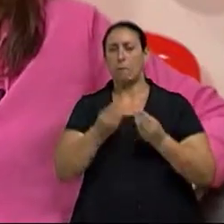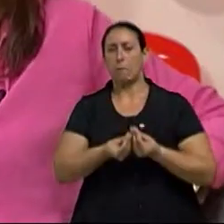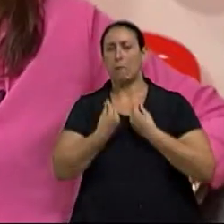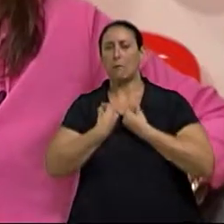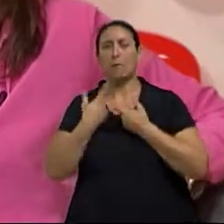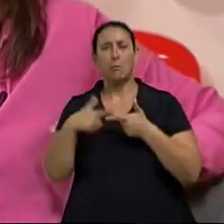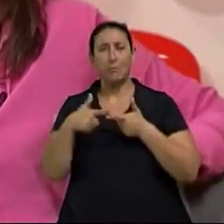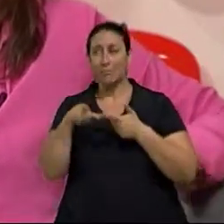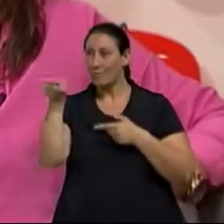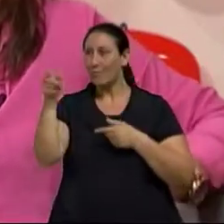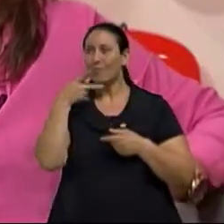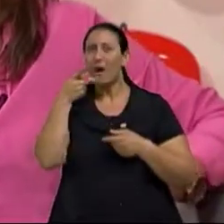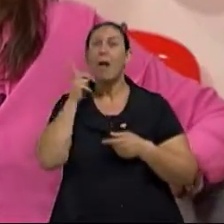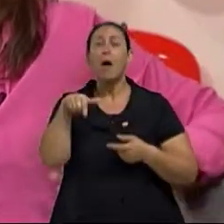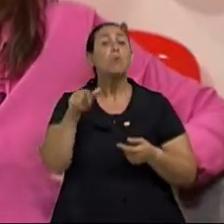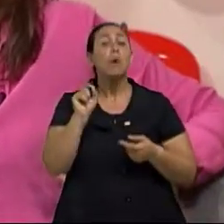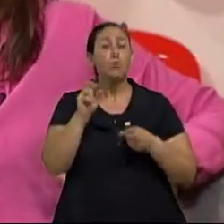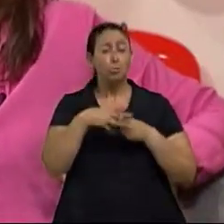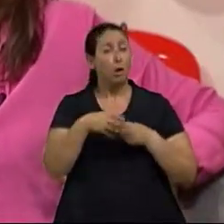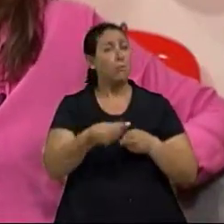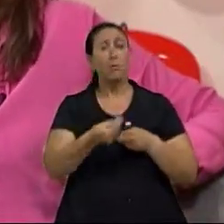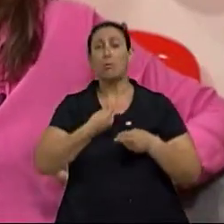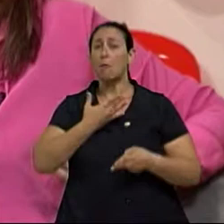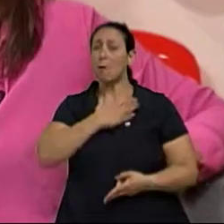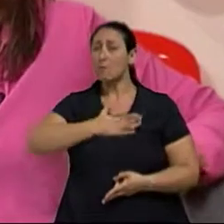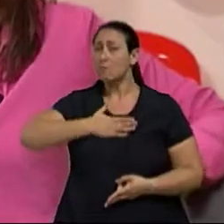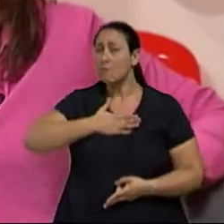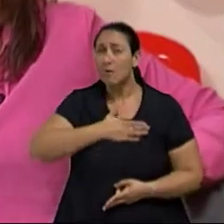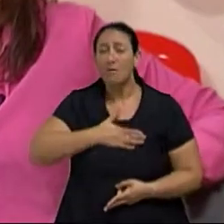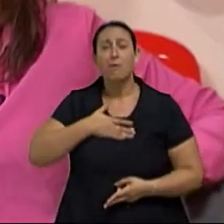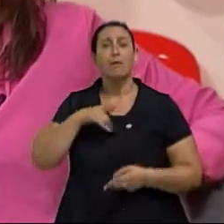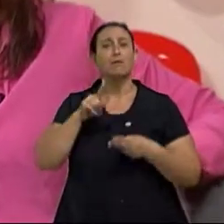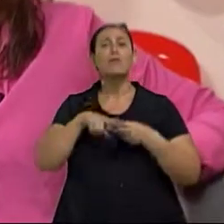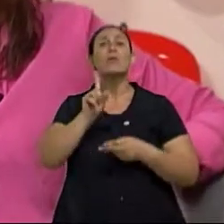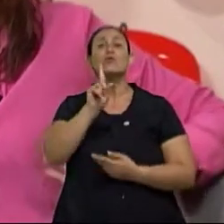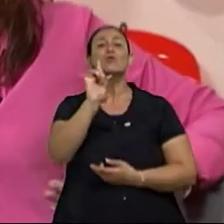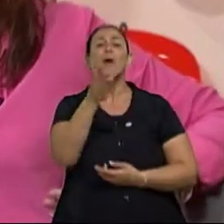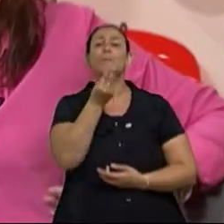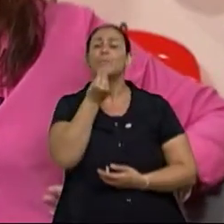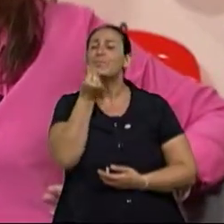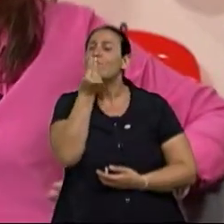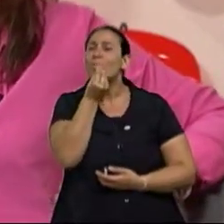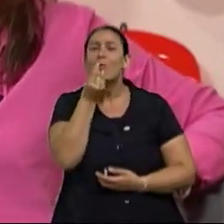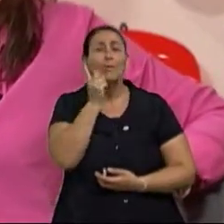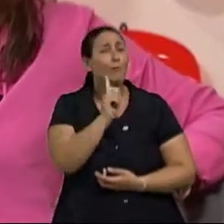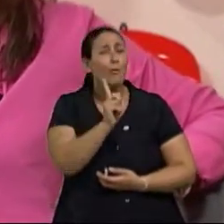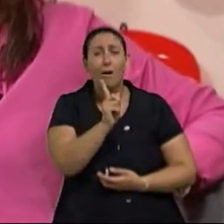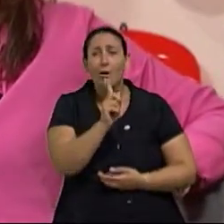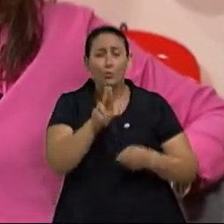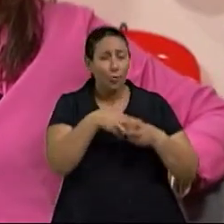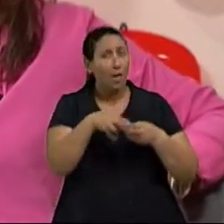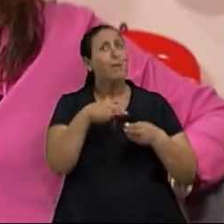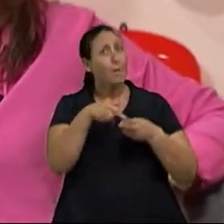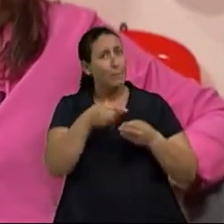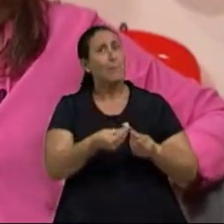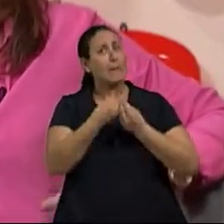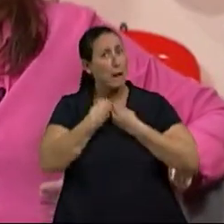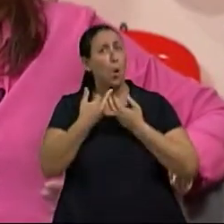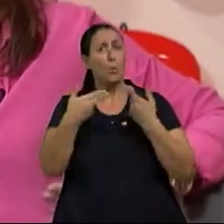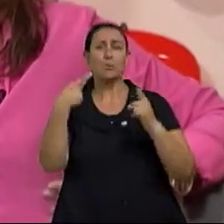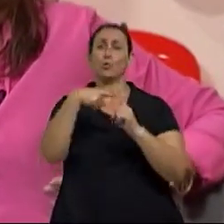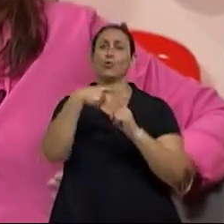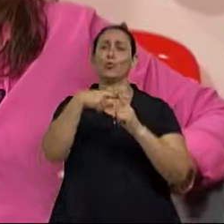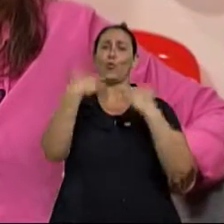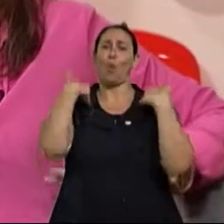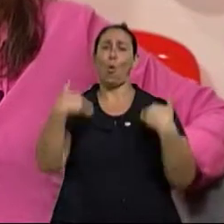que é proporcionar prazer, que é... Não é só sabor, eu estou trazendo benefícios para meu organismo. Ah, claro.